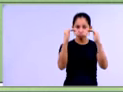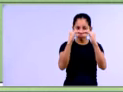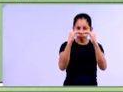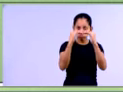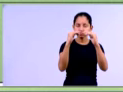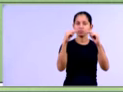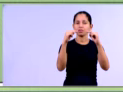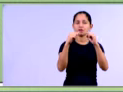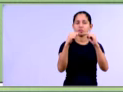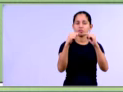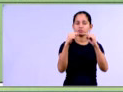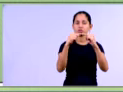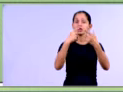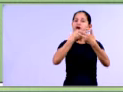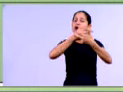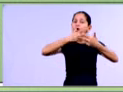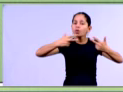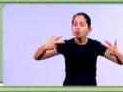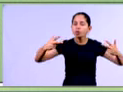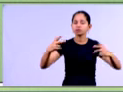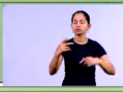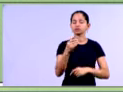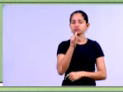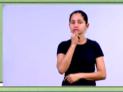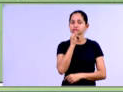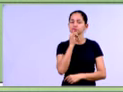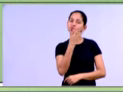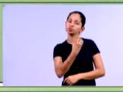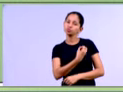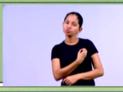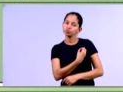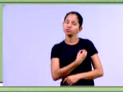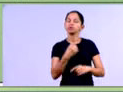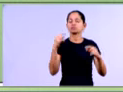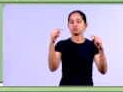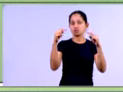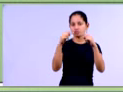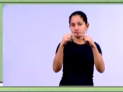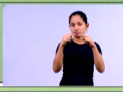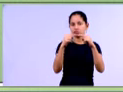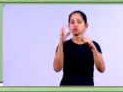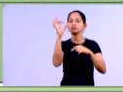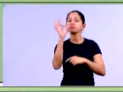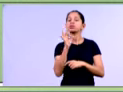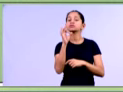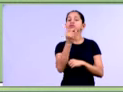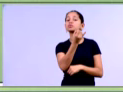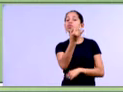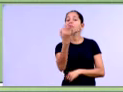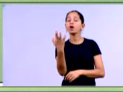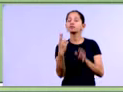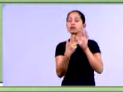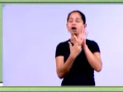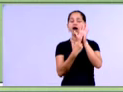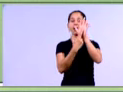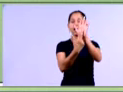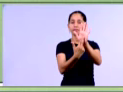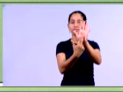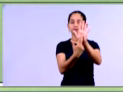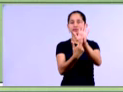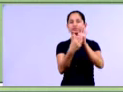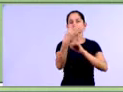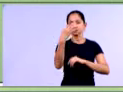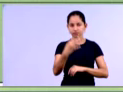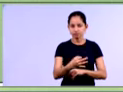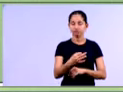disponibilidade, né, 163.634, após o cálculo que nós efetuamos, nós chegamos aí a 6%